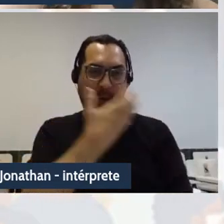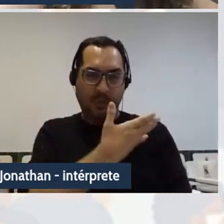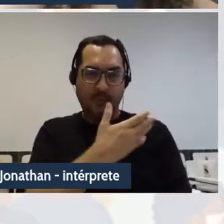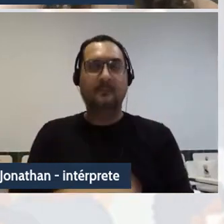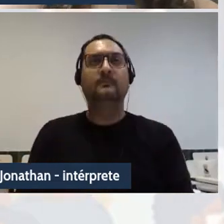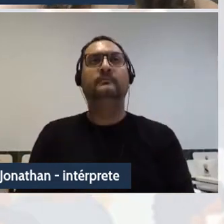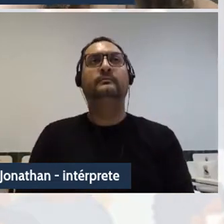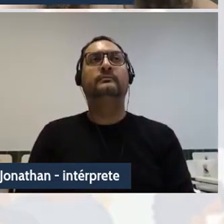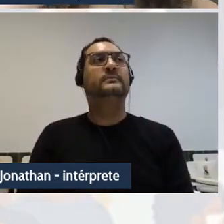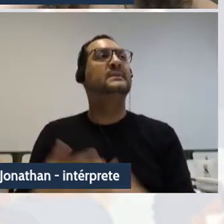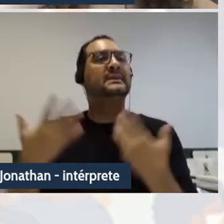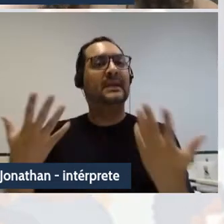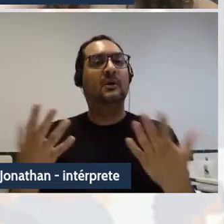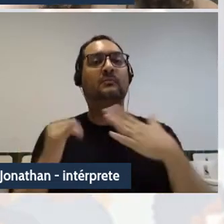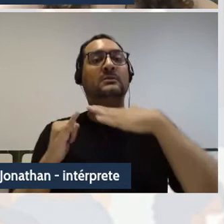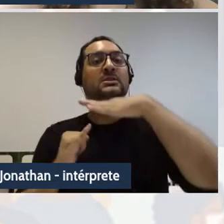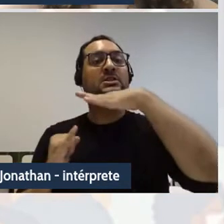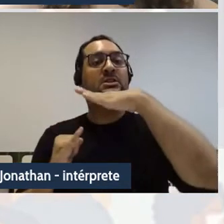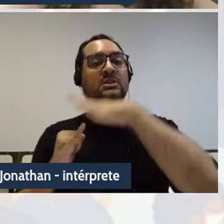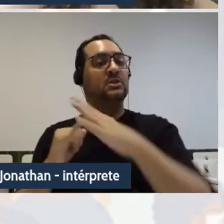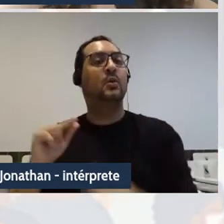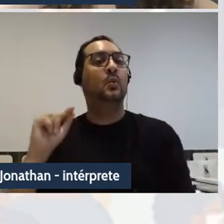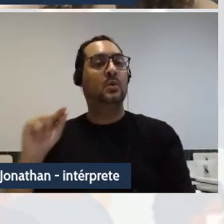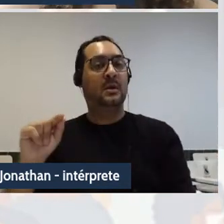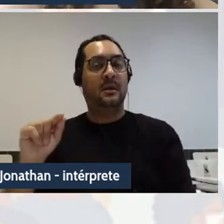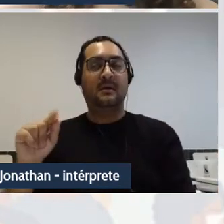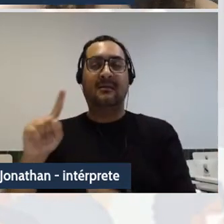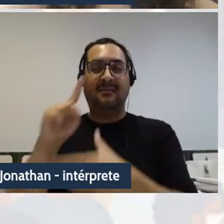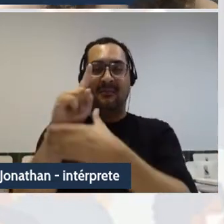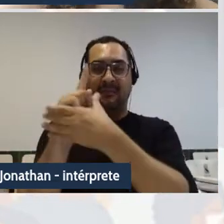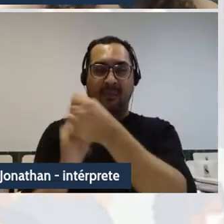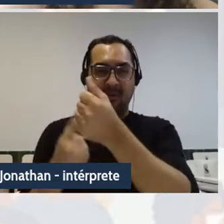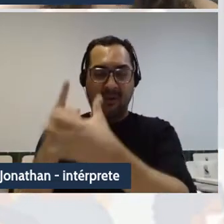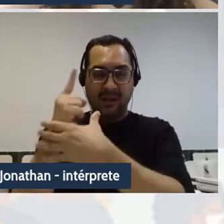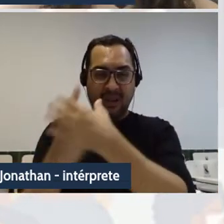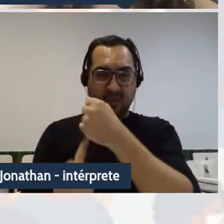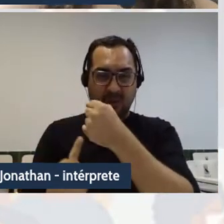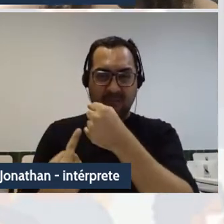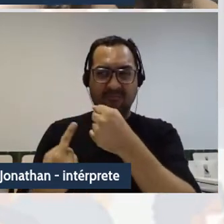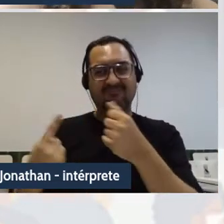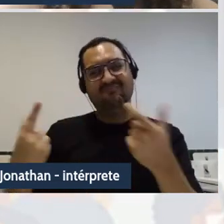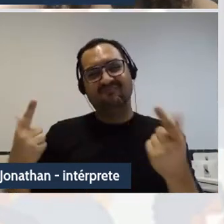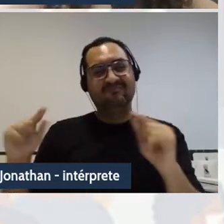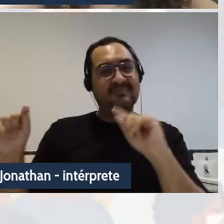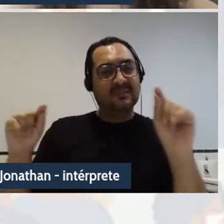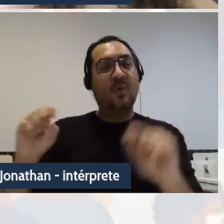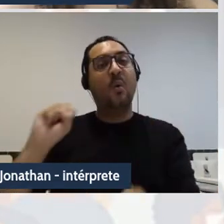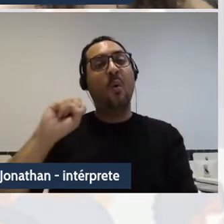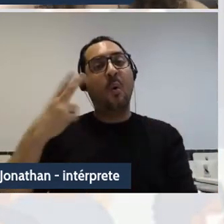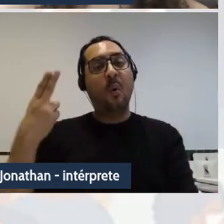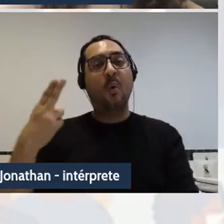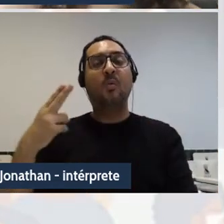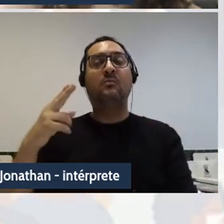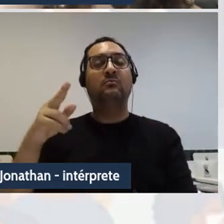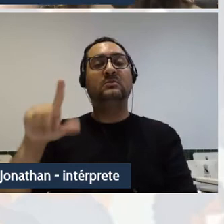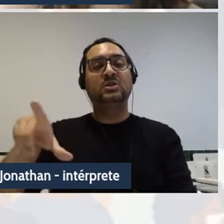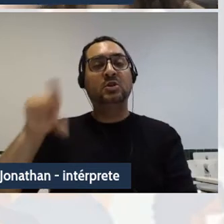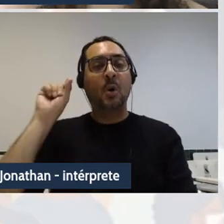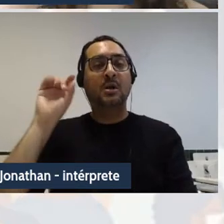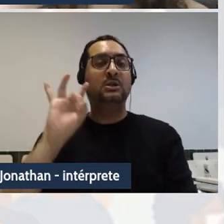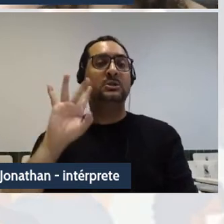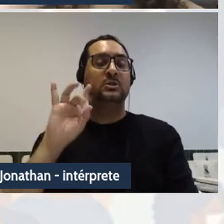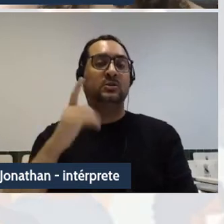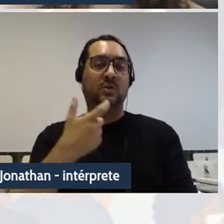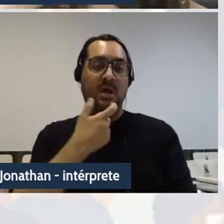instituições que, pela sua natureza, são ditas monolingues, ou, quando se internacionaliza, escolhem a língua do